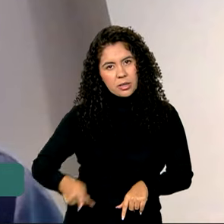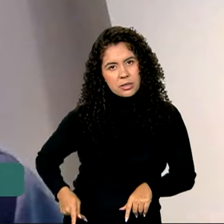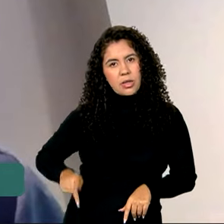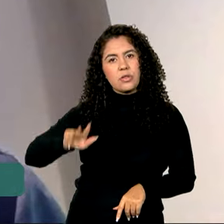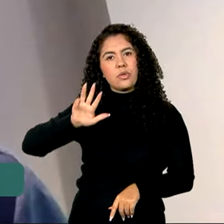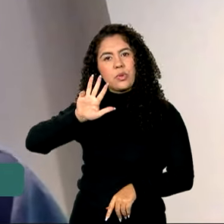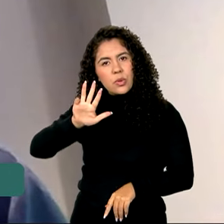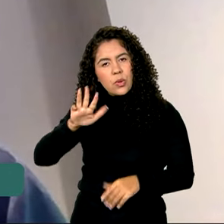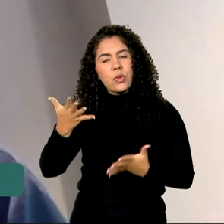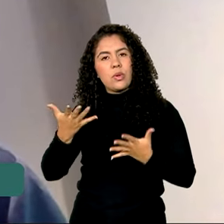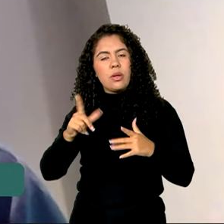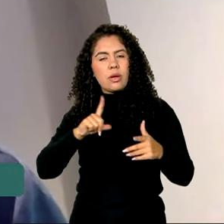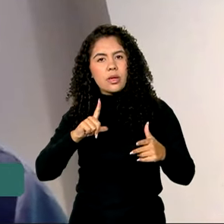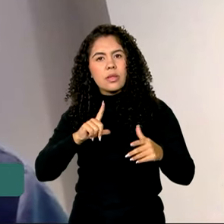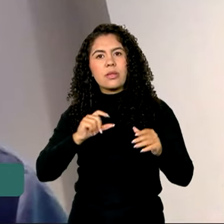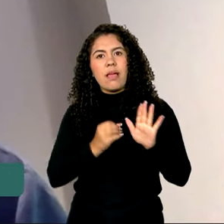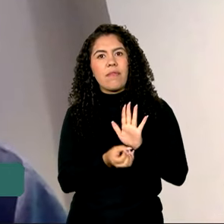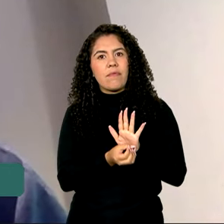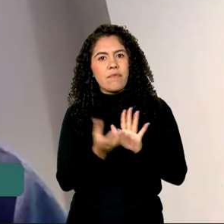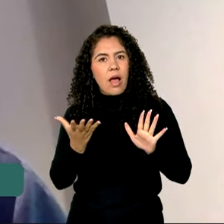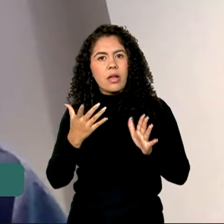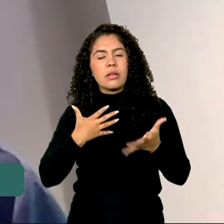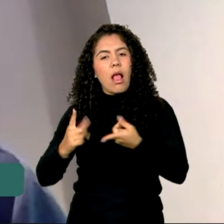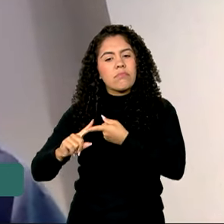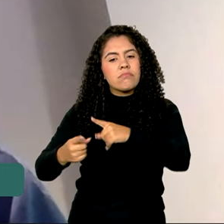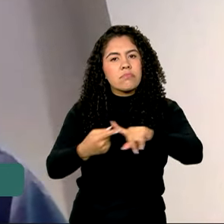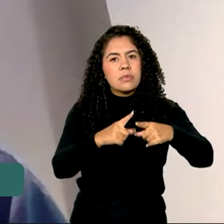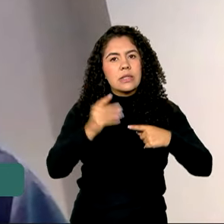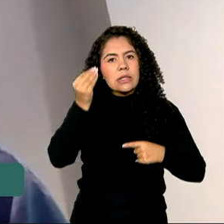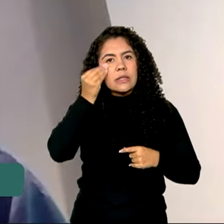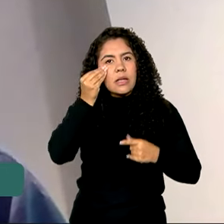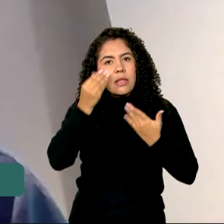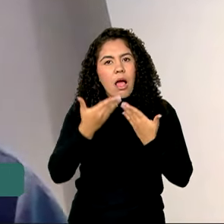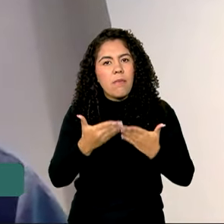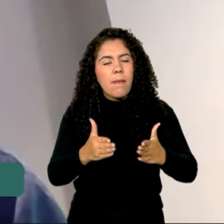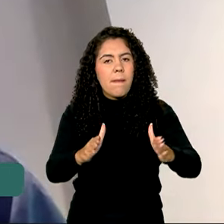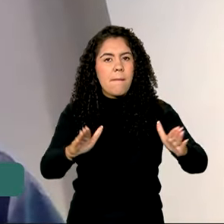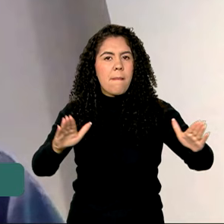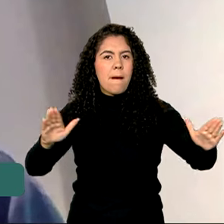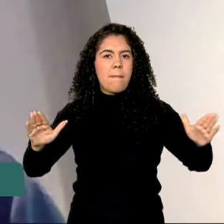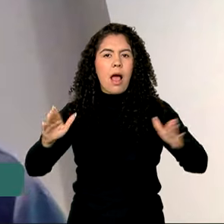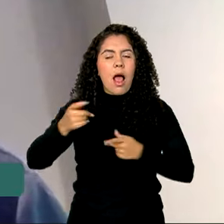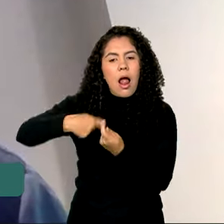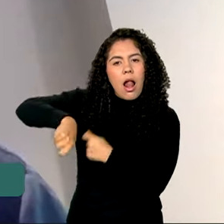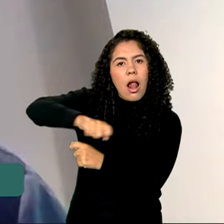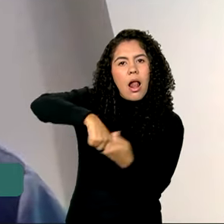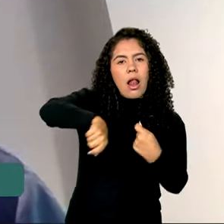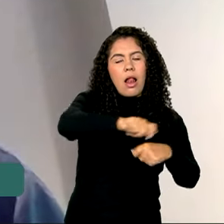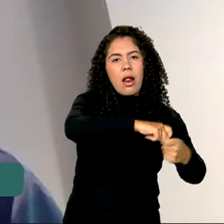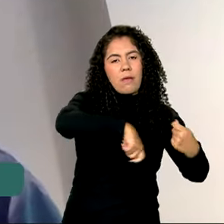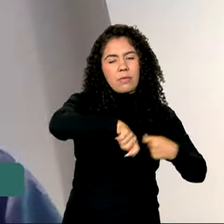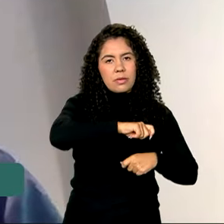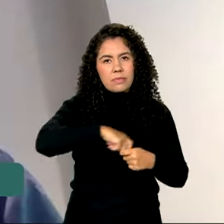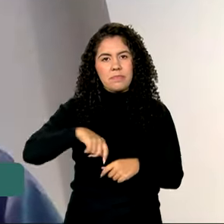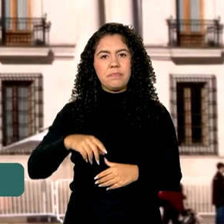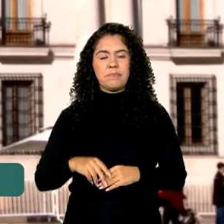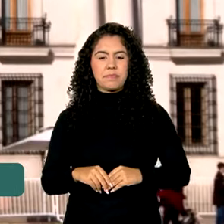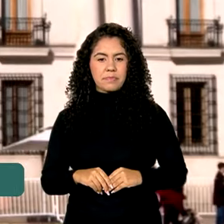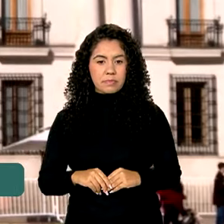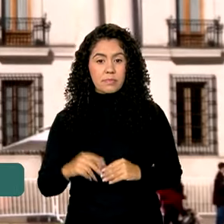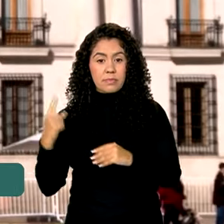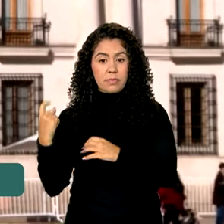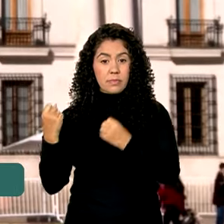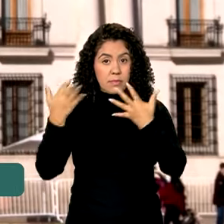todo um conjunto de empresários que vão buscar oportunidades de incrementar essa relação que já vem se desenvolvendo há várias décadas.